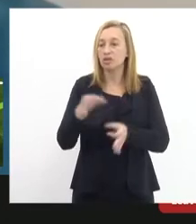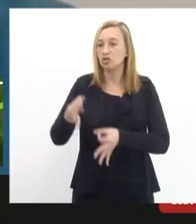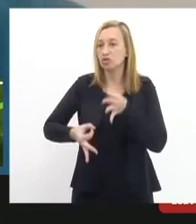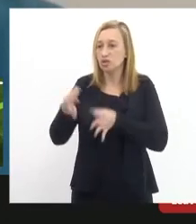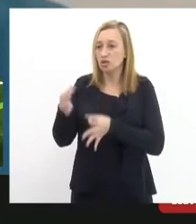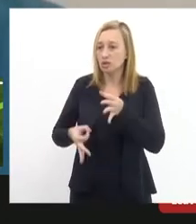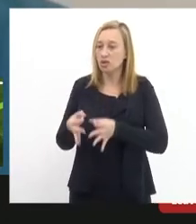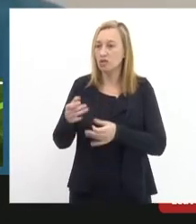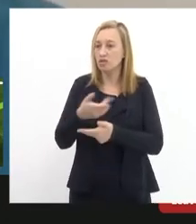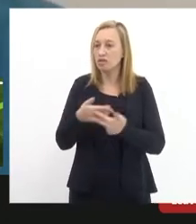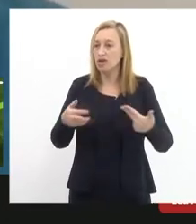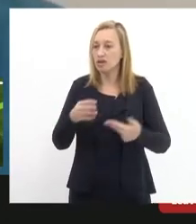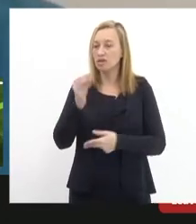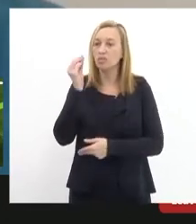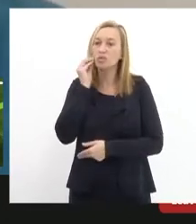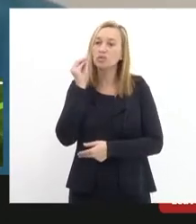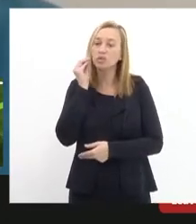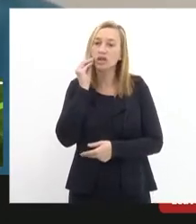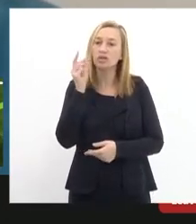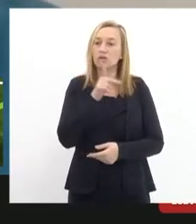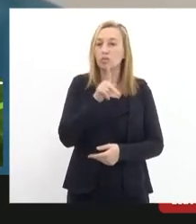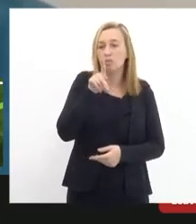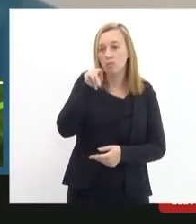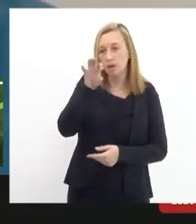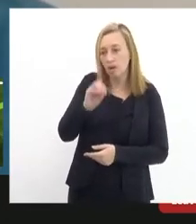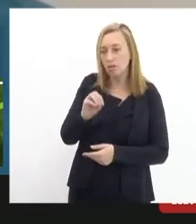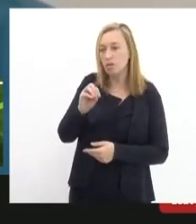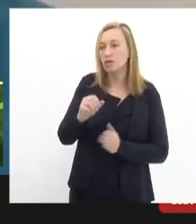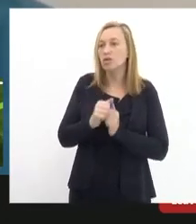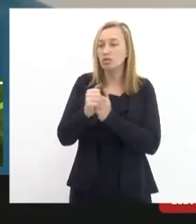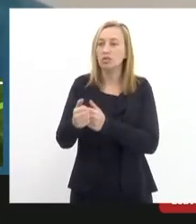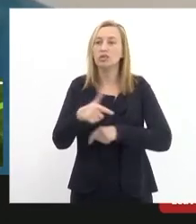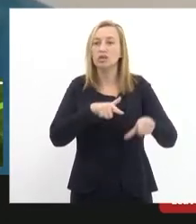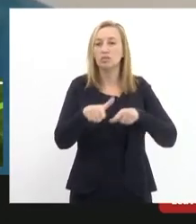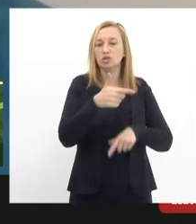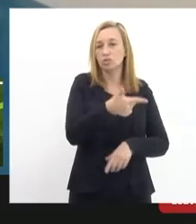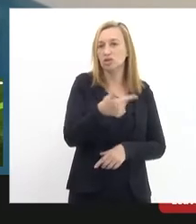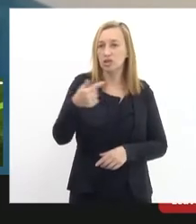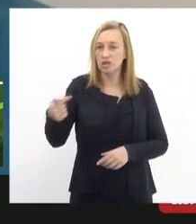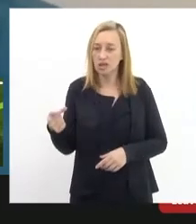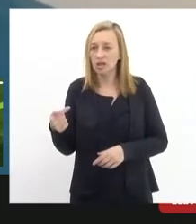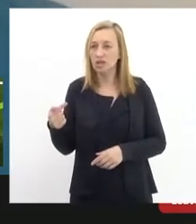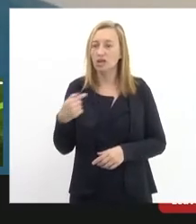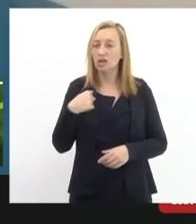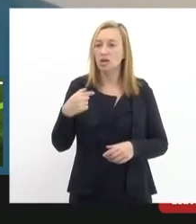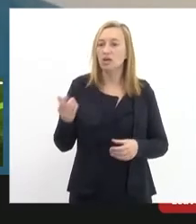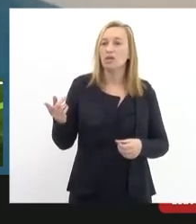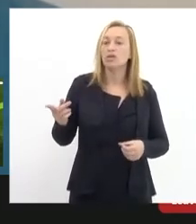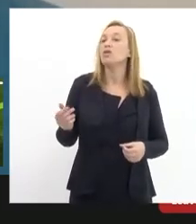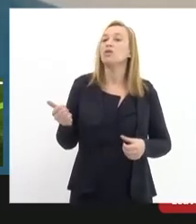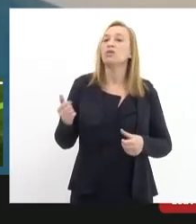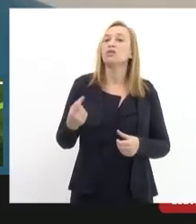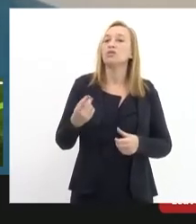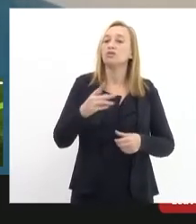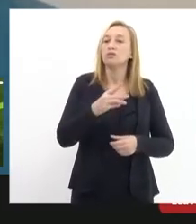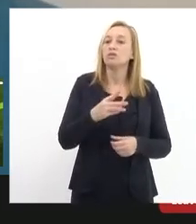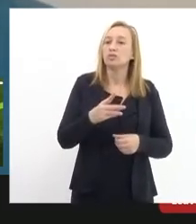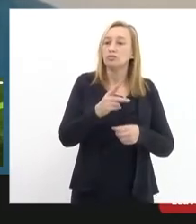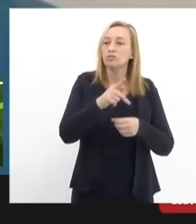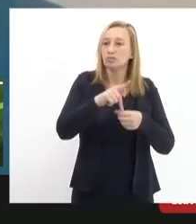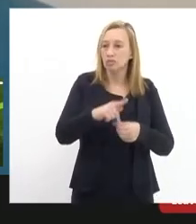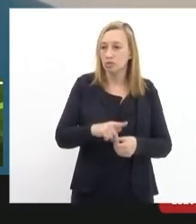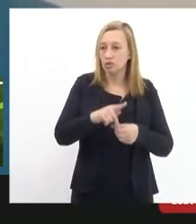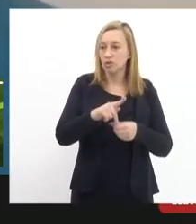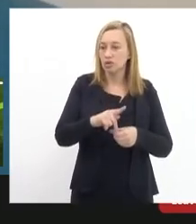oportunidades o Paulo acompanhou esse trabalho desde 2017 quando eu assumi a promotoria e de fato o nós estamos tentando